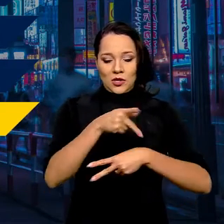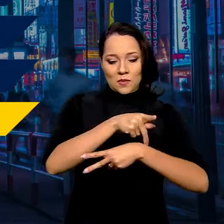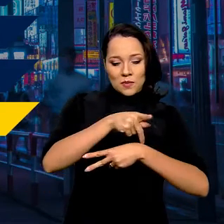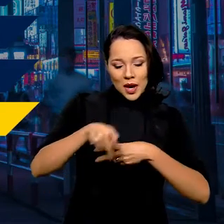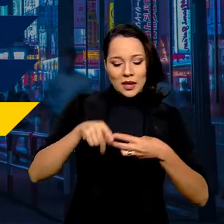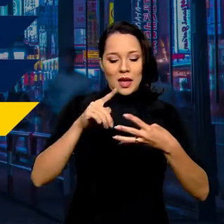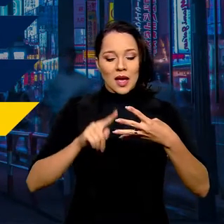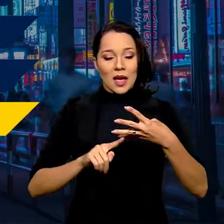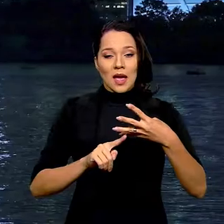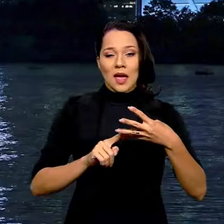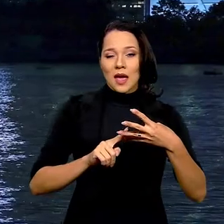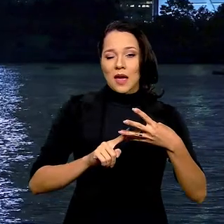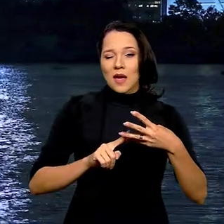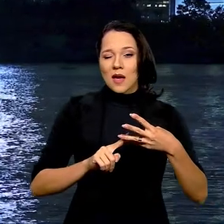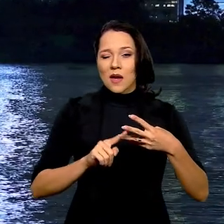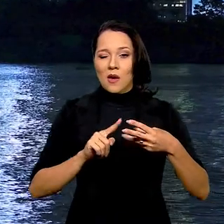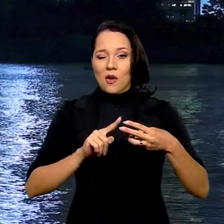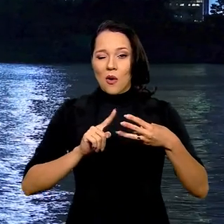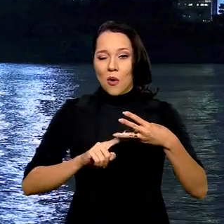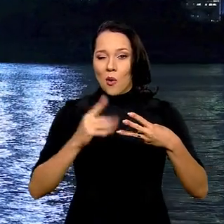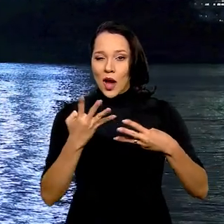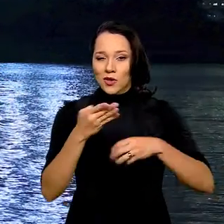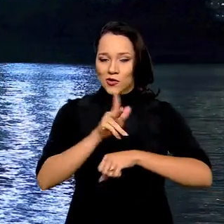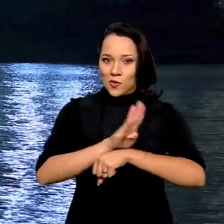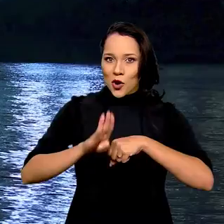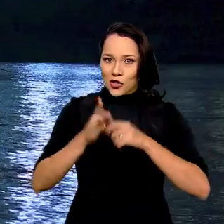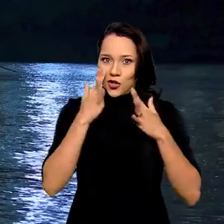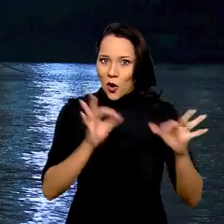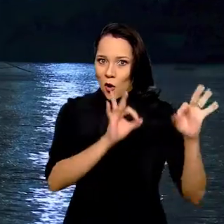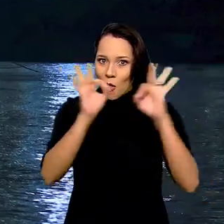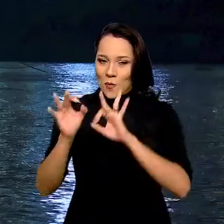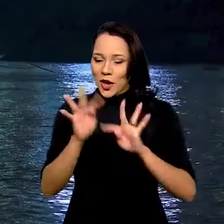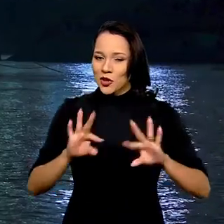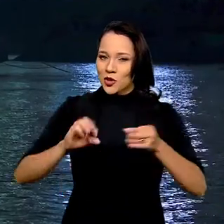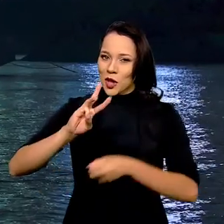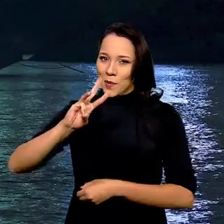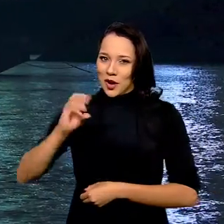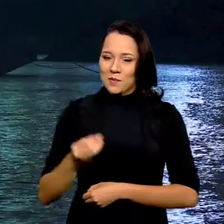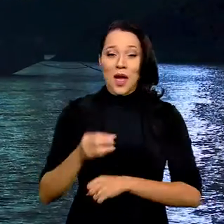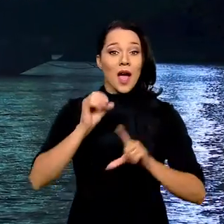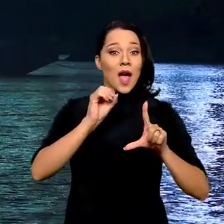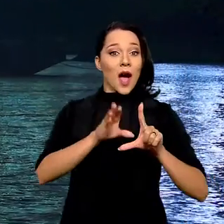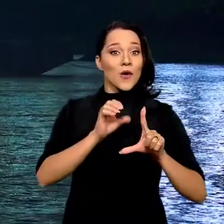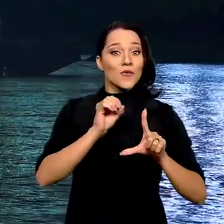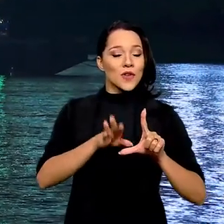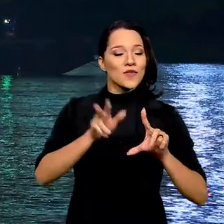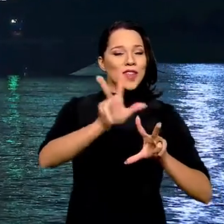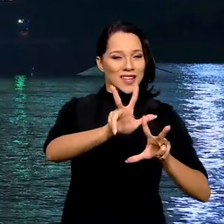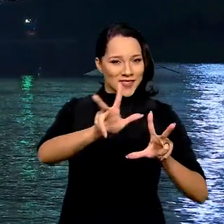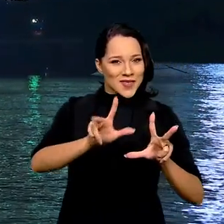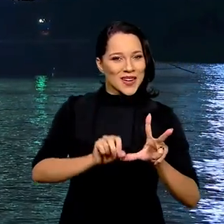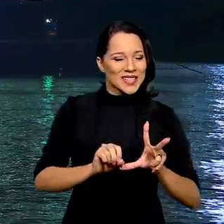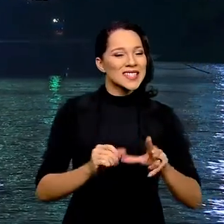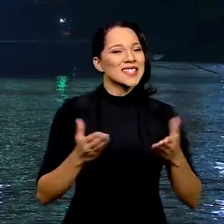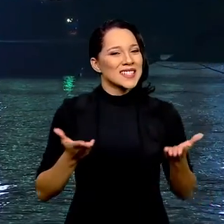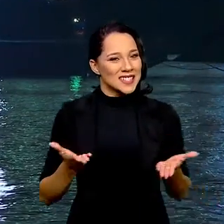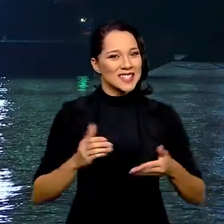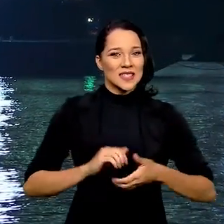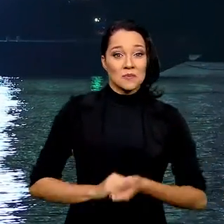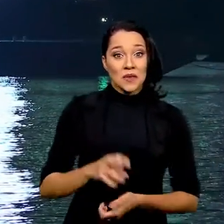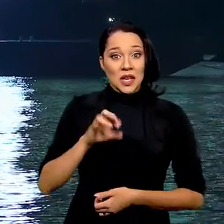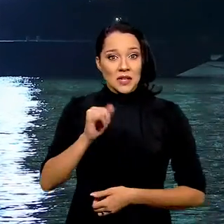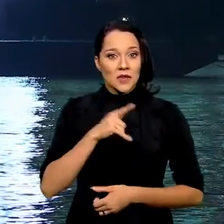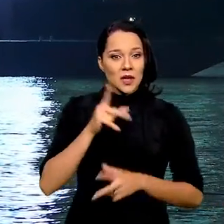e 4 de bronze. A gente segue acompanhando todas as emoções da Paralimpíada ao vivo na TV Brasil, claro.